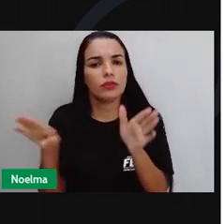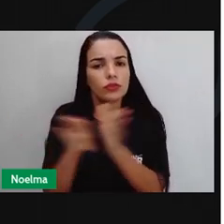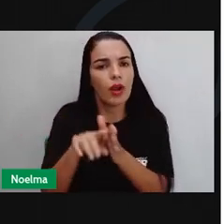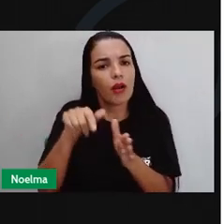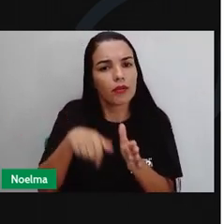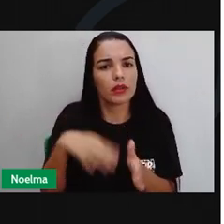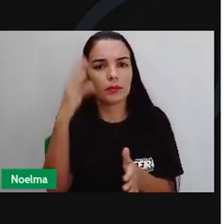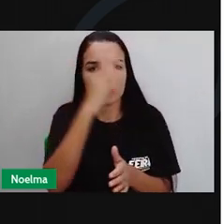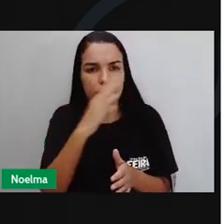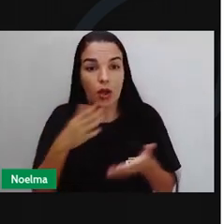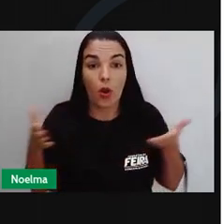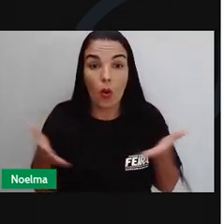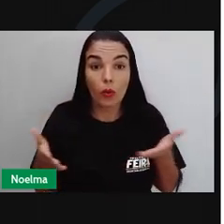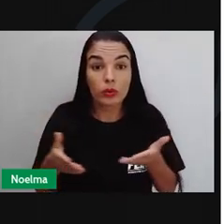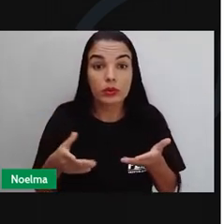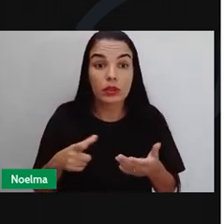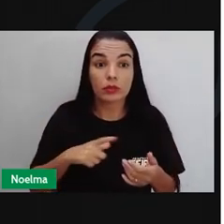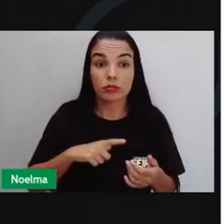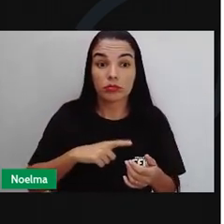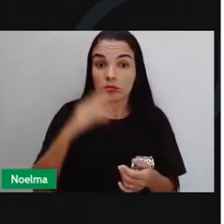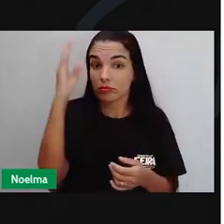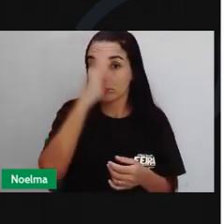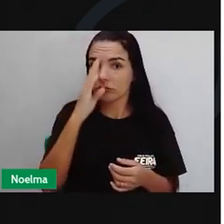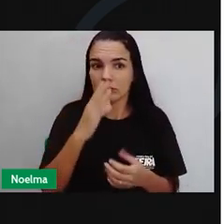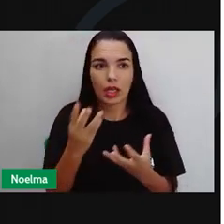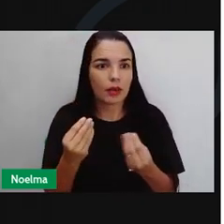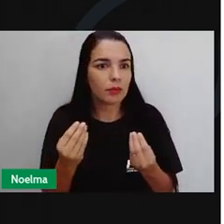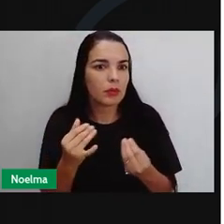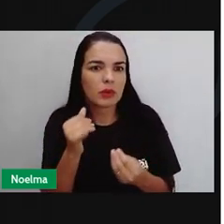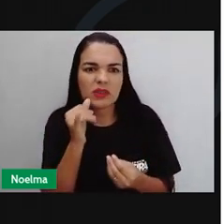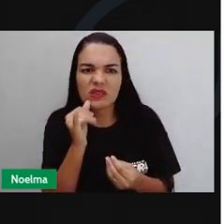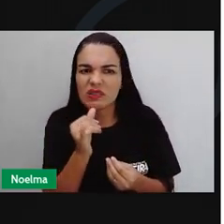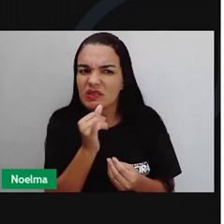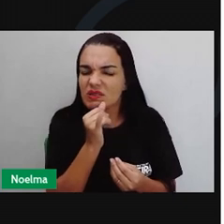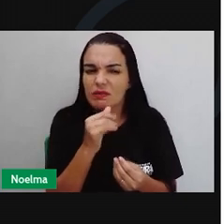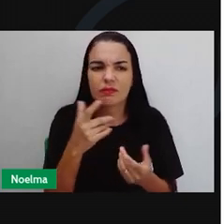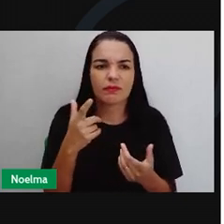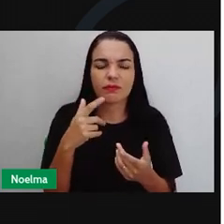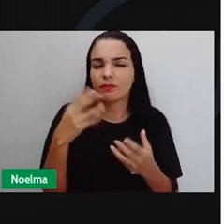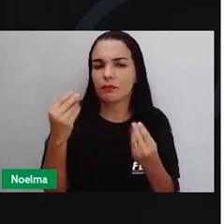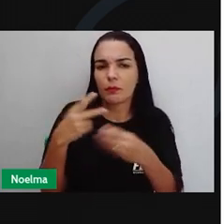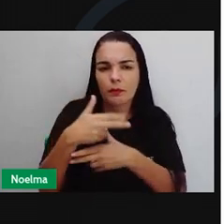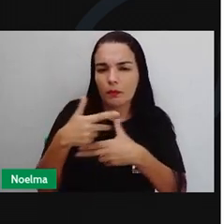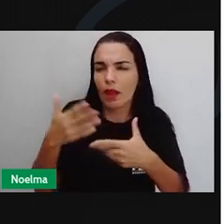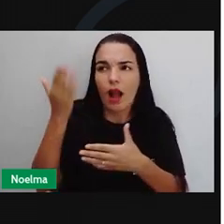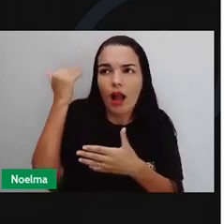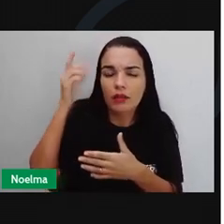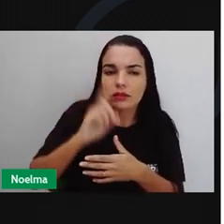Hoje, o Brasil não recebe mais tanta influência imigratória como acontecia antigamente.